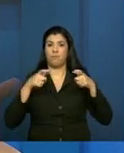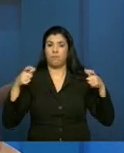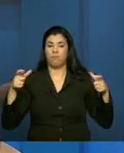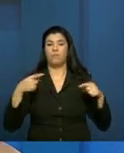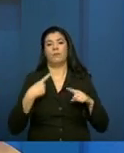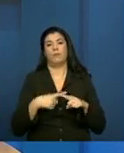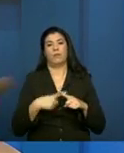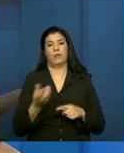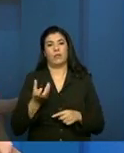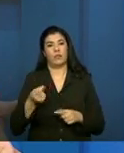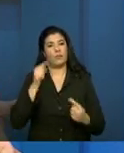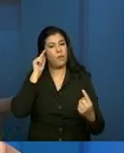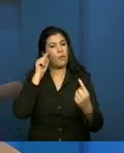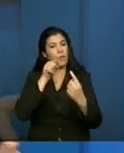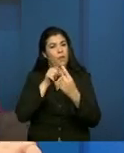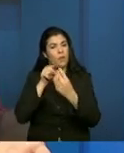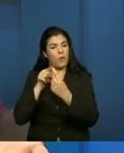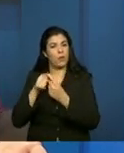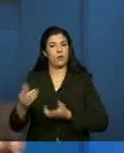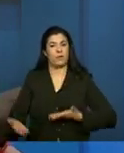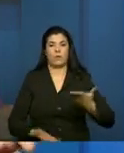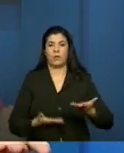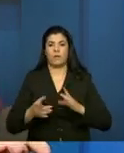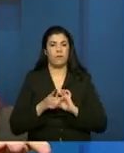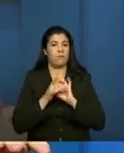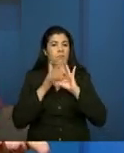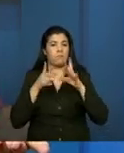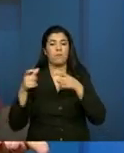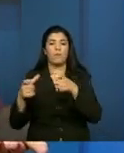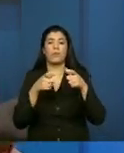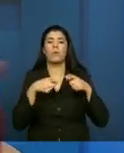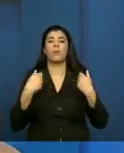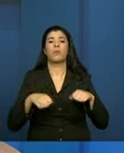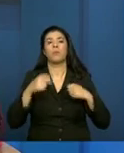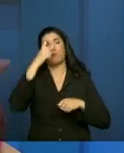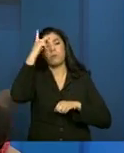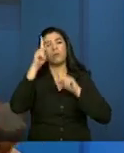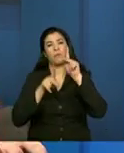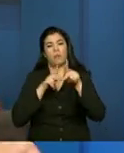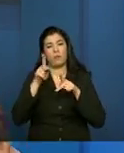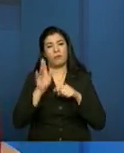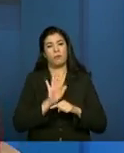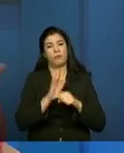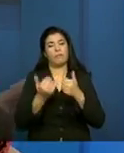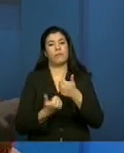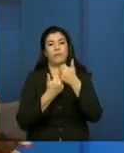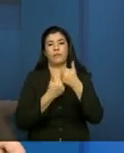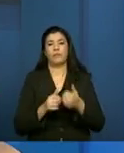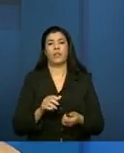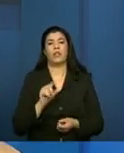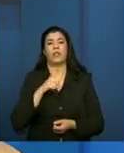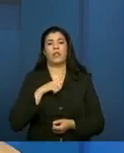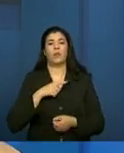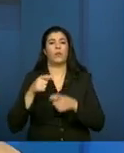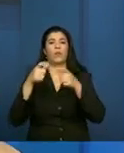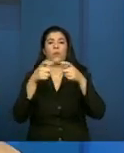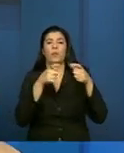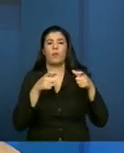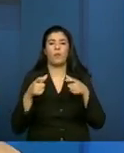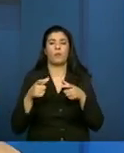porque a gente quer que esse serviço esteja disponível onde a população necessita. Ou seja, nos territórios que